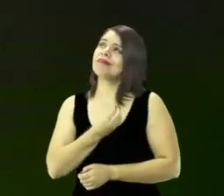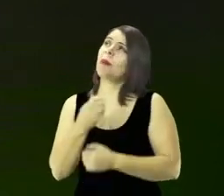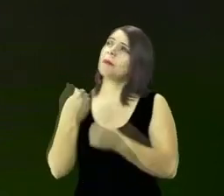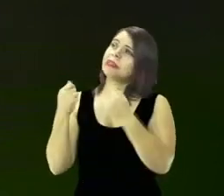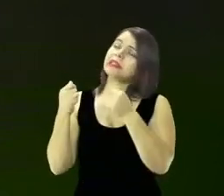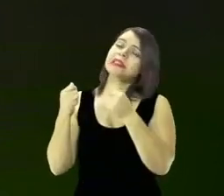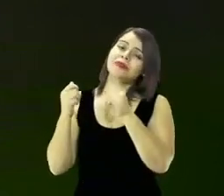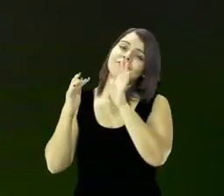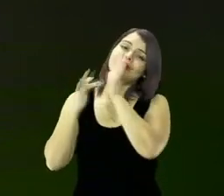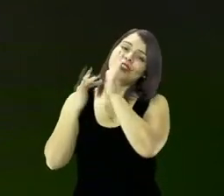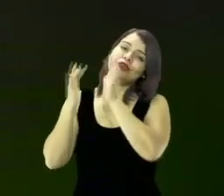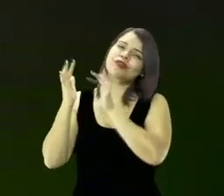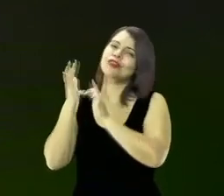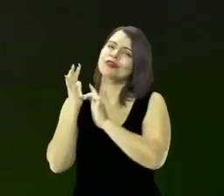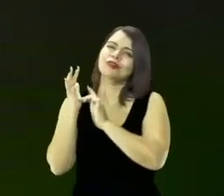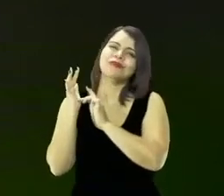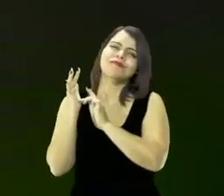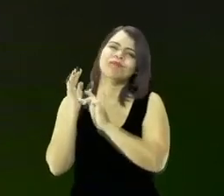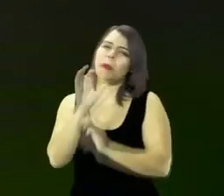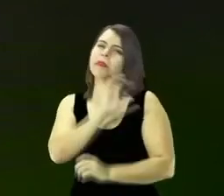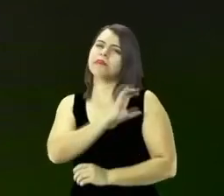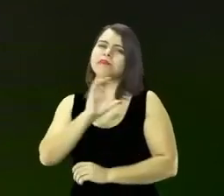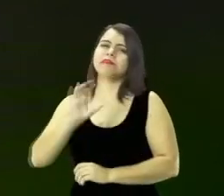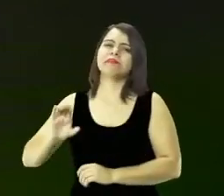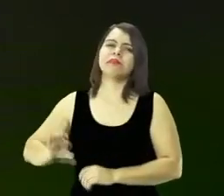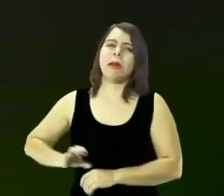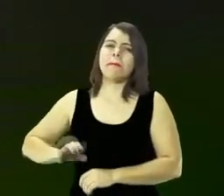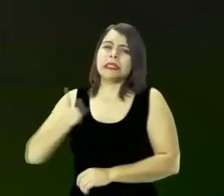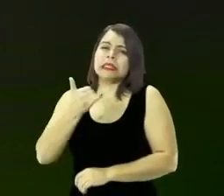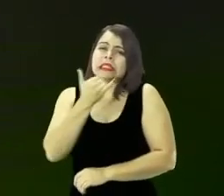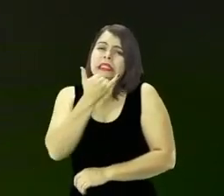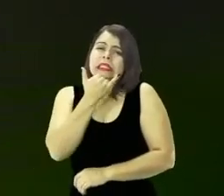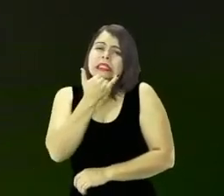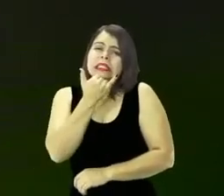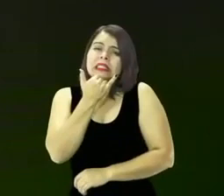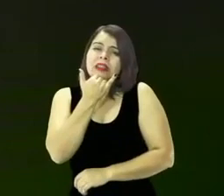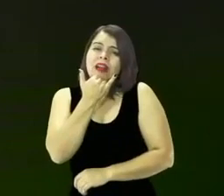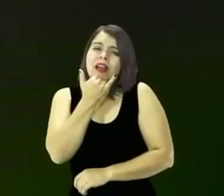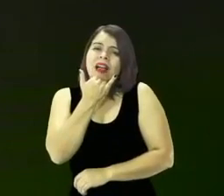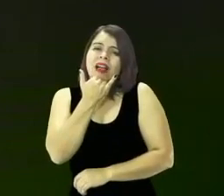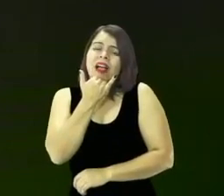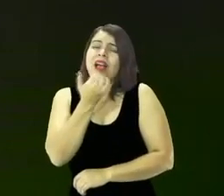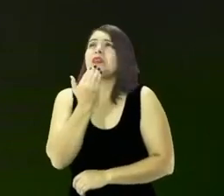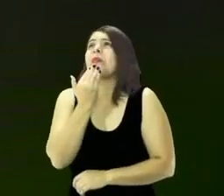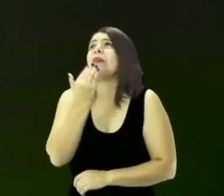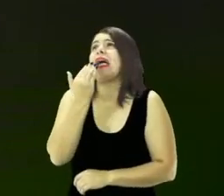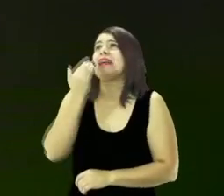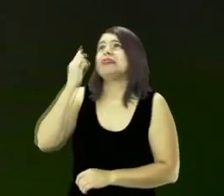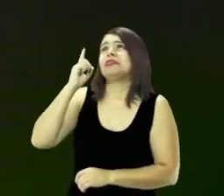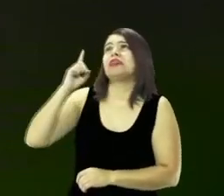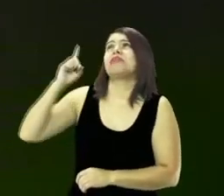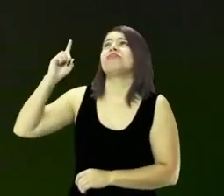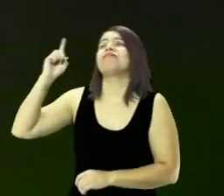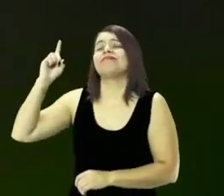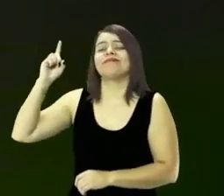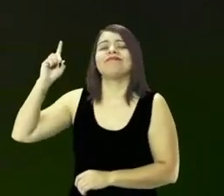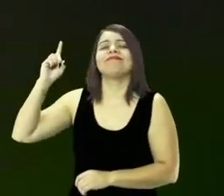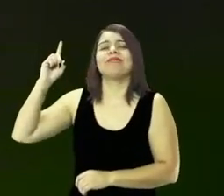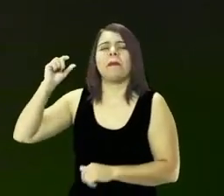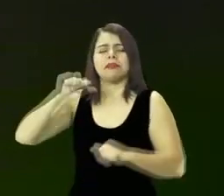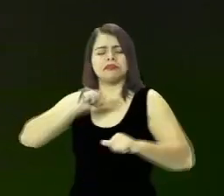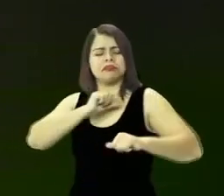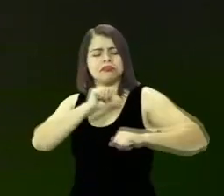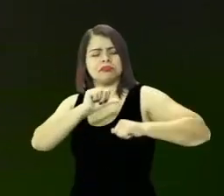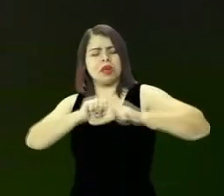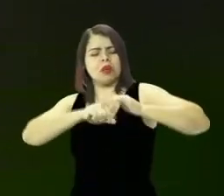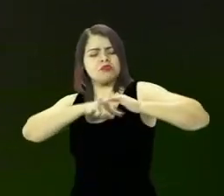diga Jesus Cristo me perdoou diga e eu te peço agora Senhor transforme